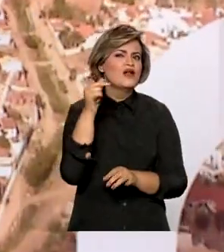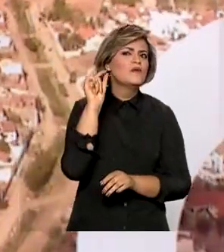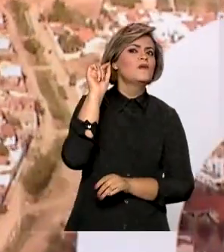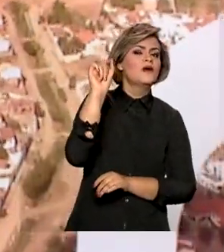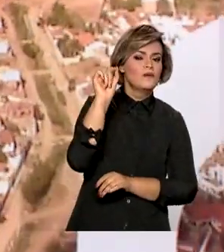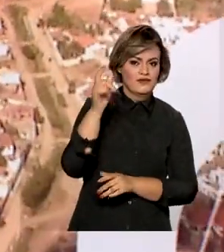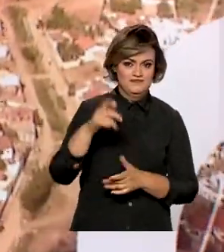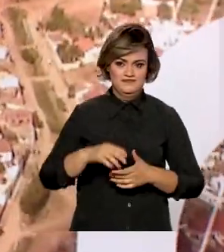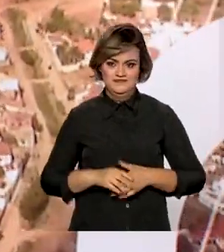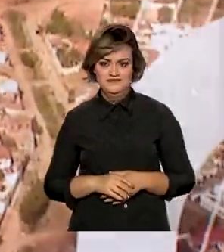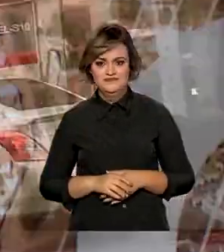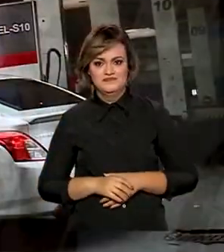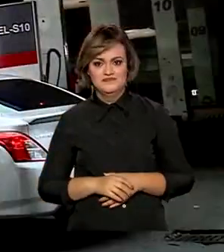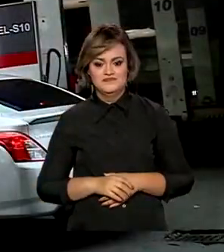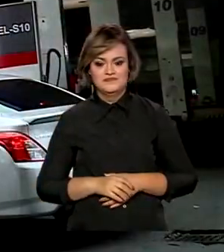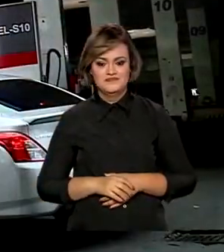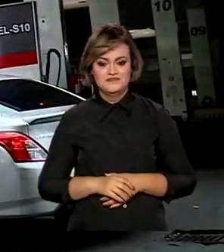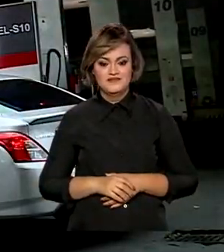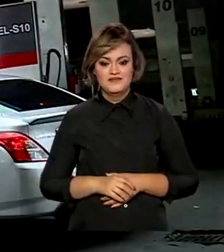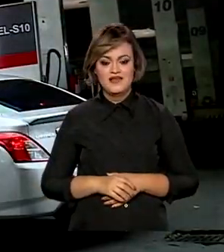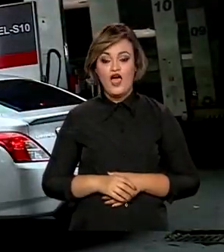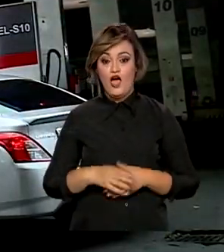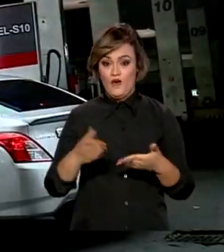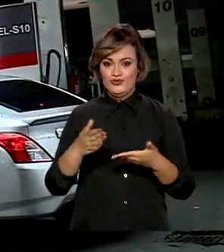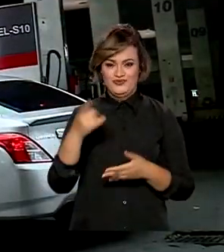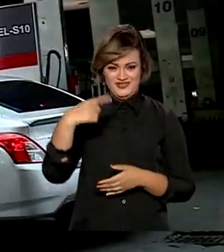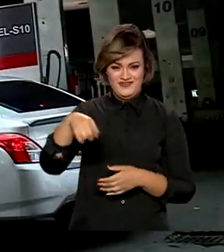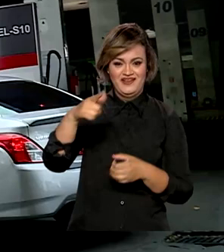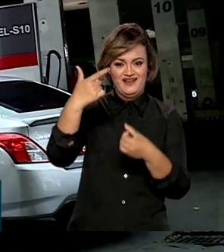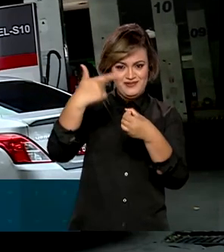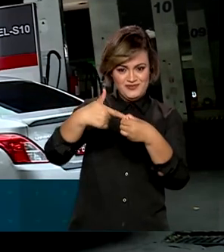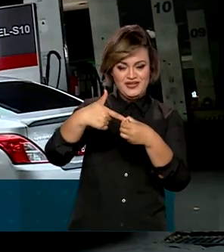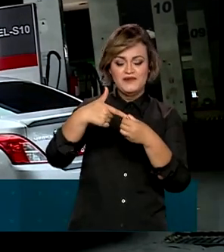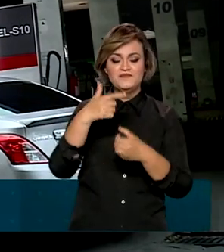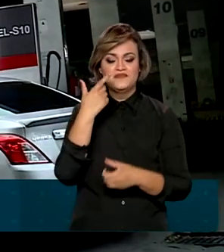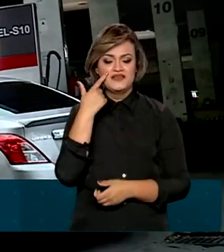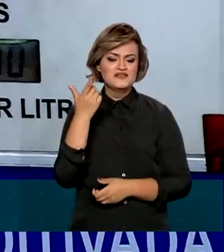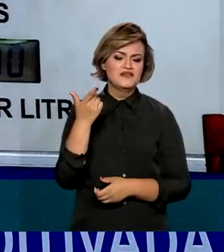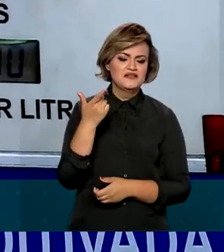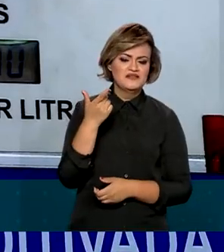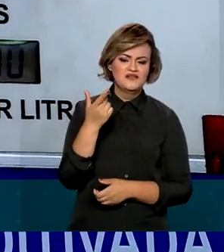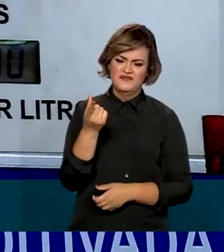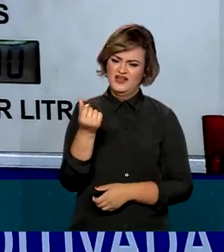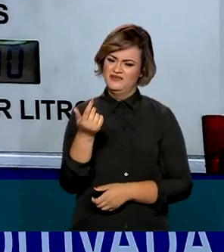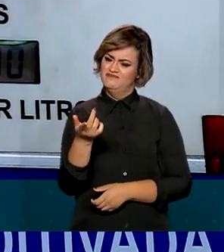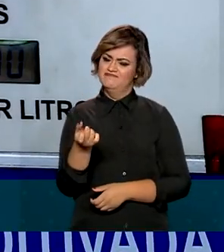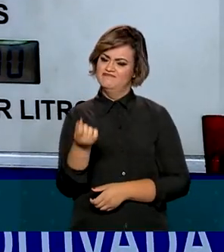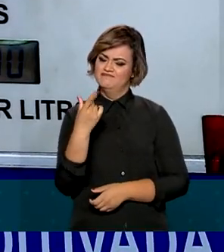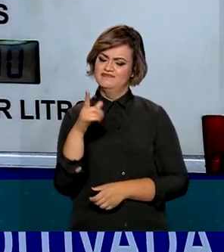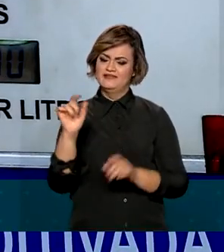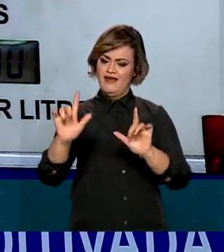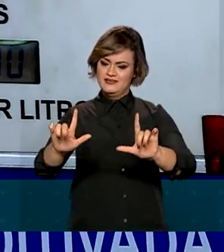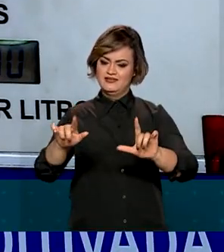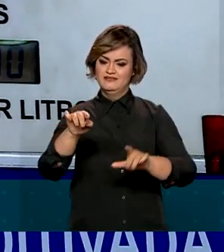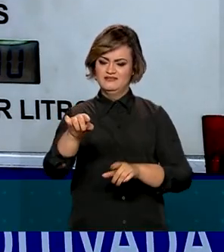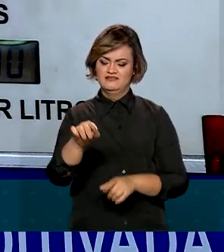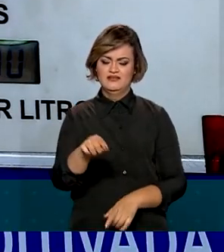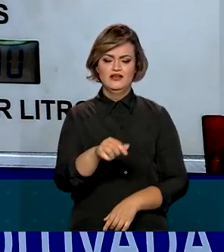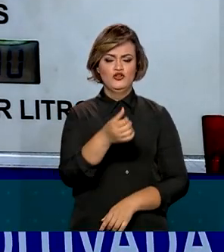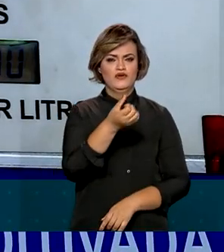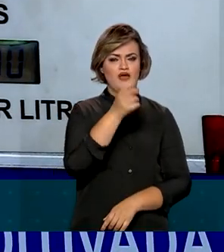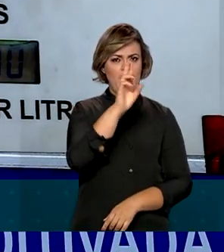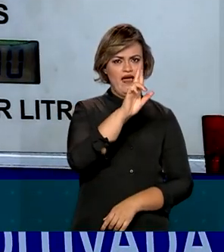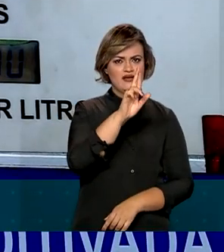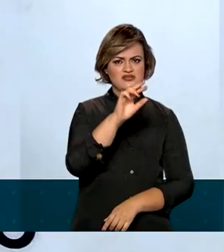pago pelos consumidores. Hoje, quando vamos ao posto de combustível, vemos os preços exibidos com três